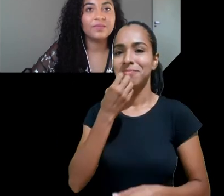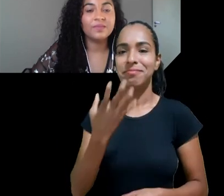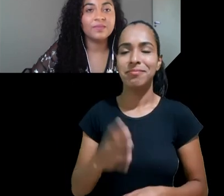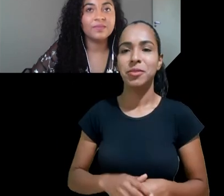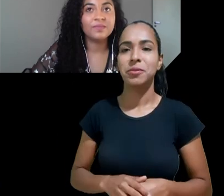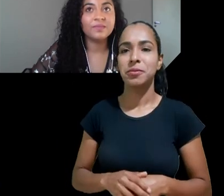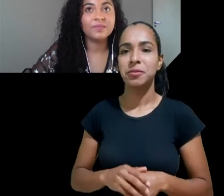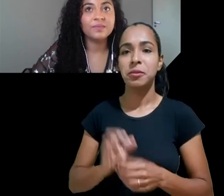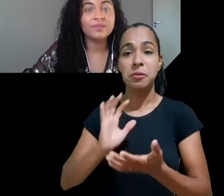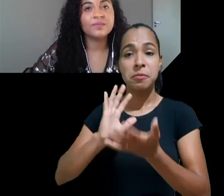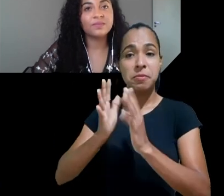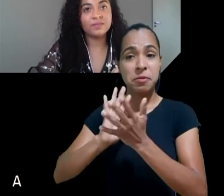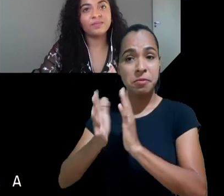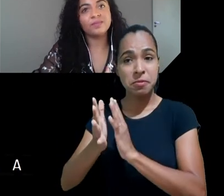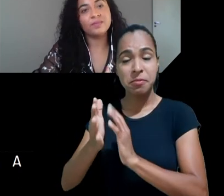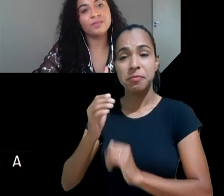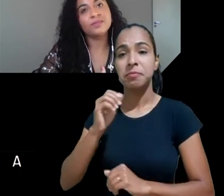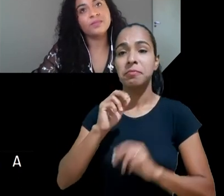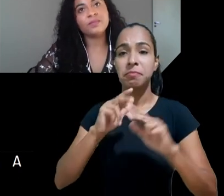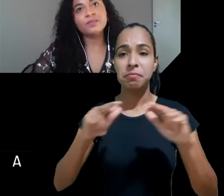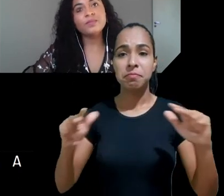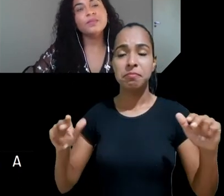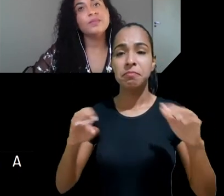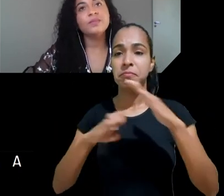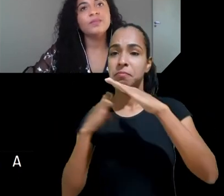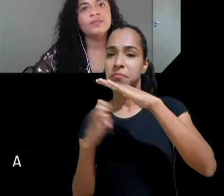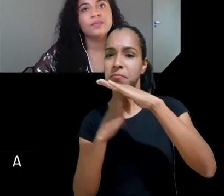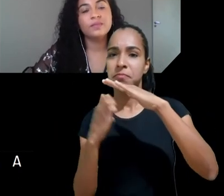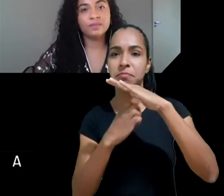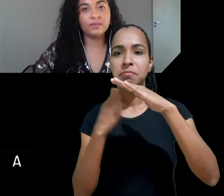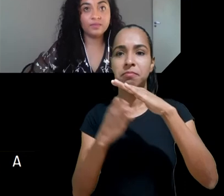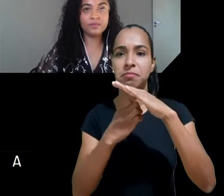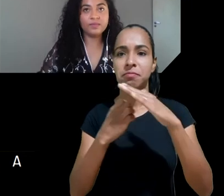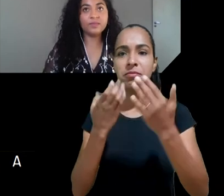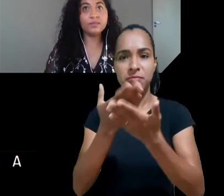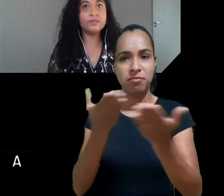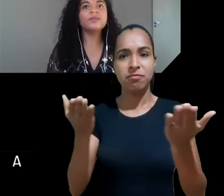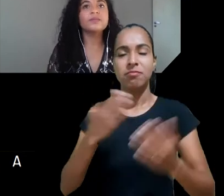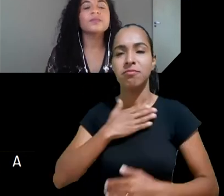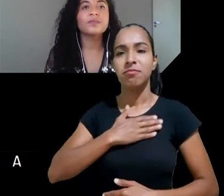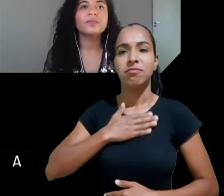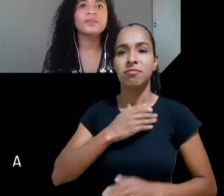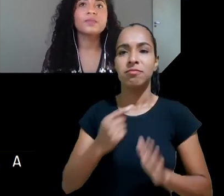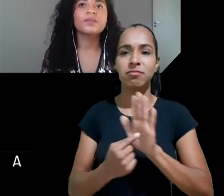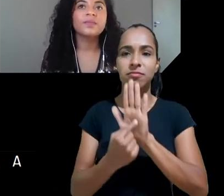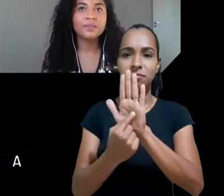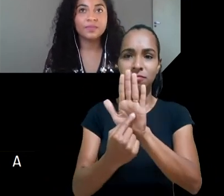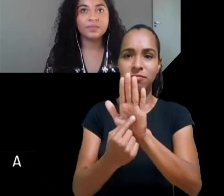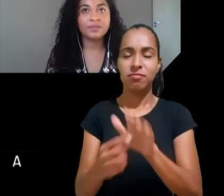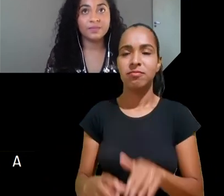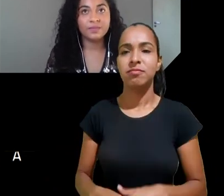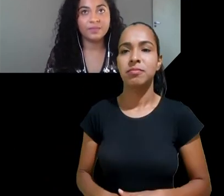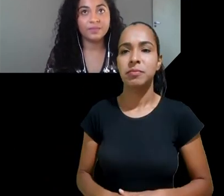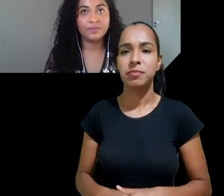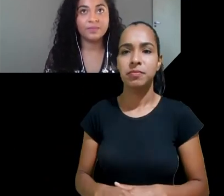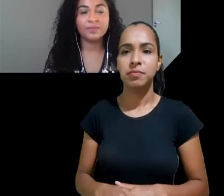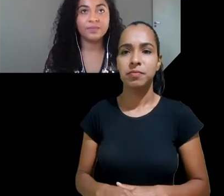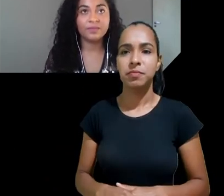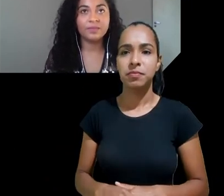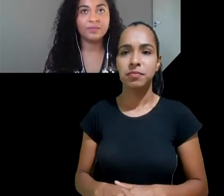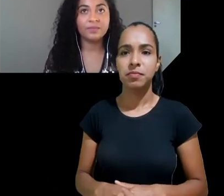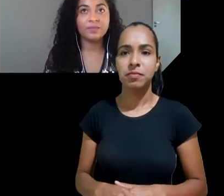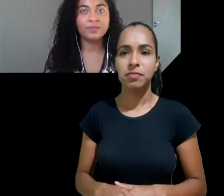Mouse que são empresas que permitiram que esse evento fosse mais acessível a nossa assessoria de imprensa que se chama 2 Pro